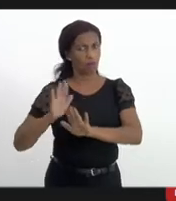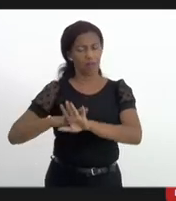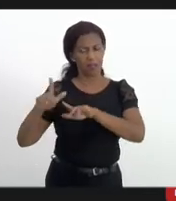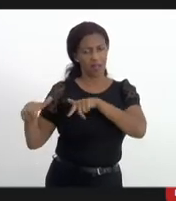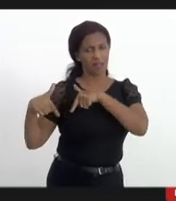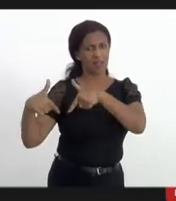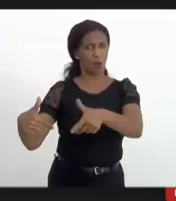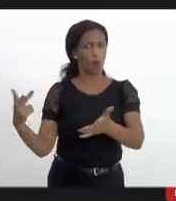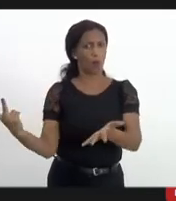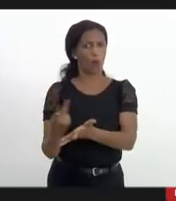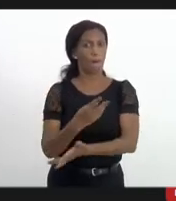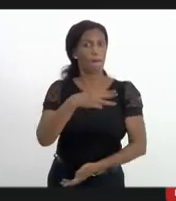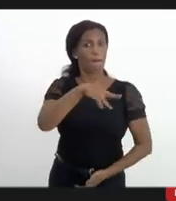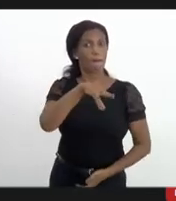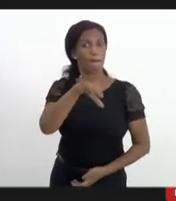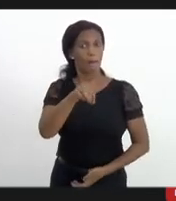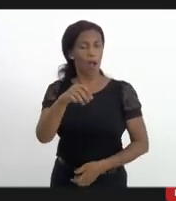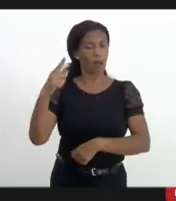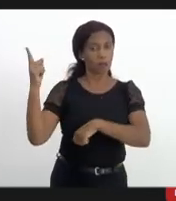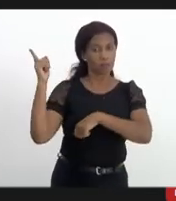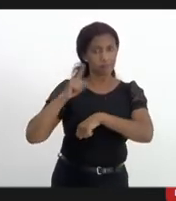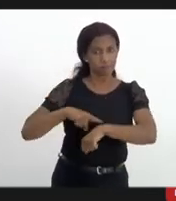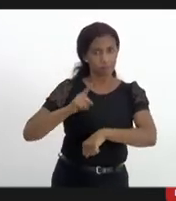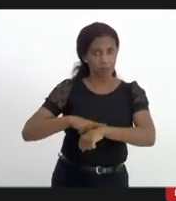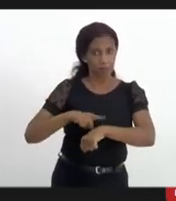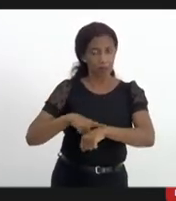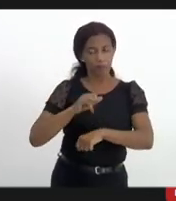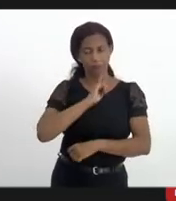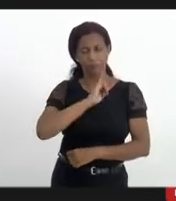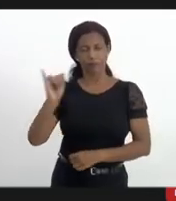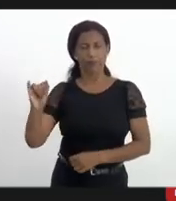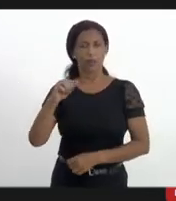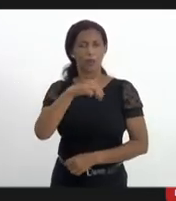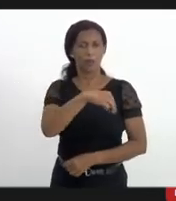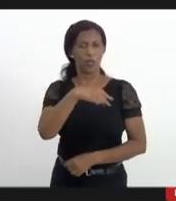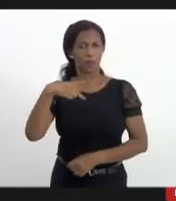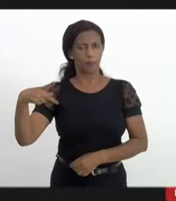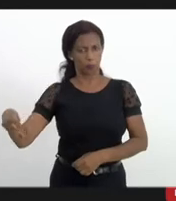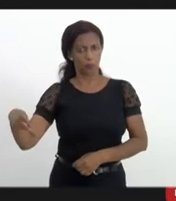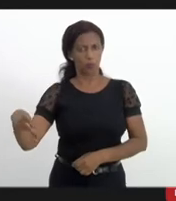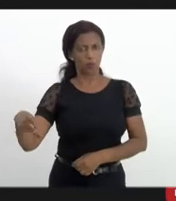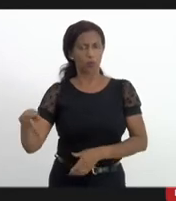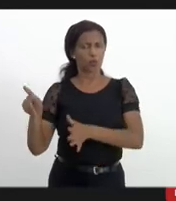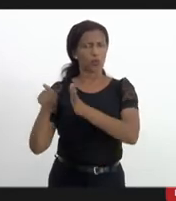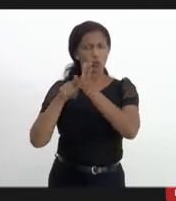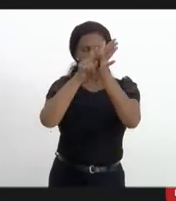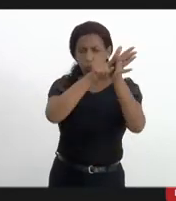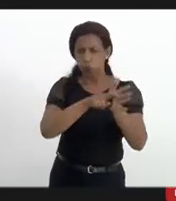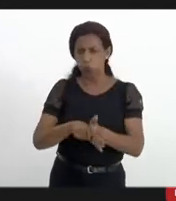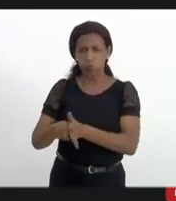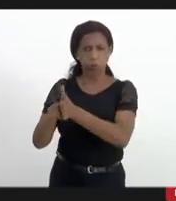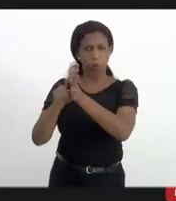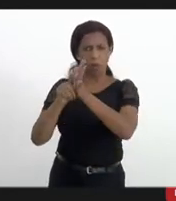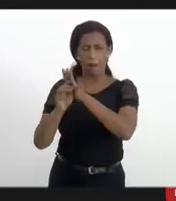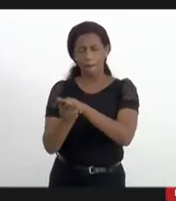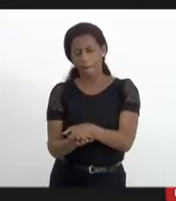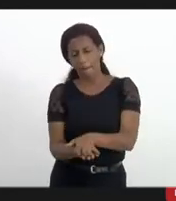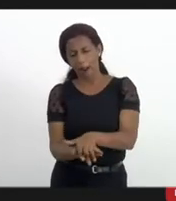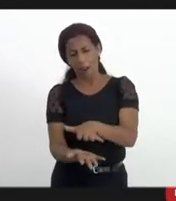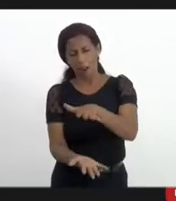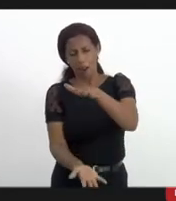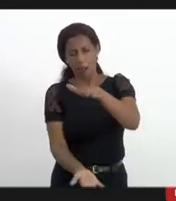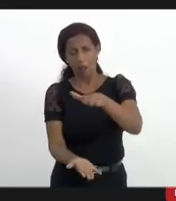foi em maio, no exato momento que aquilo foi comunicado para o Ministério Público, os autos já foram devidamente, com todas as perícias